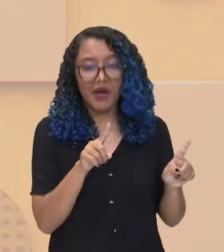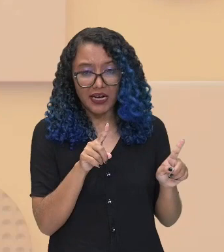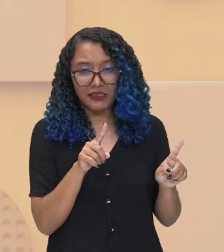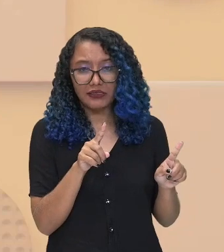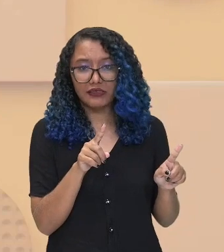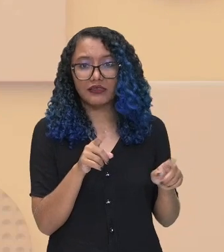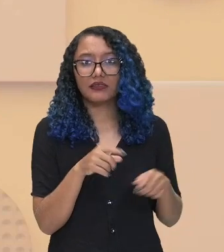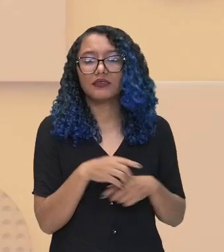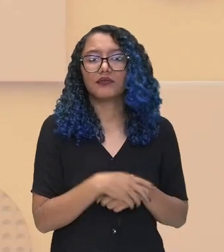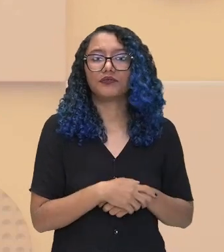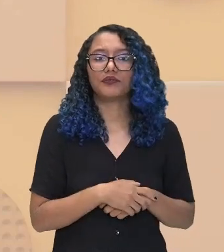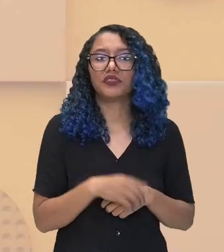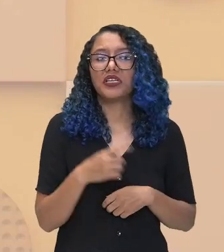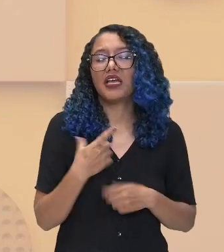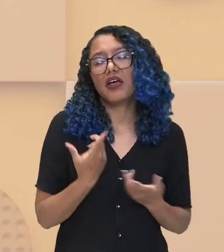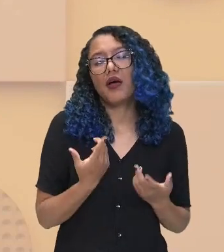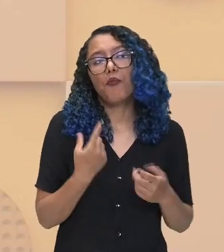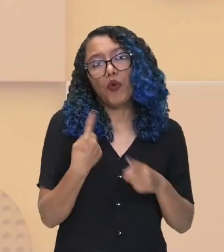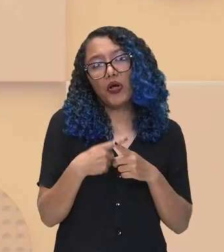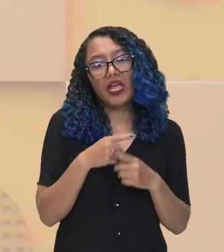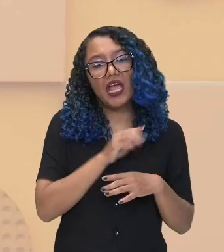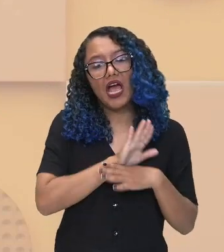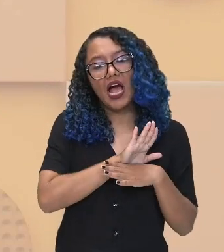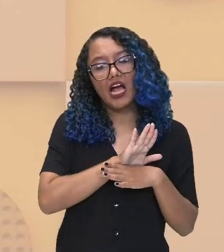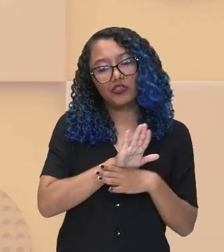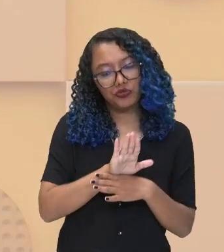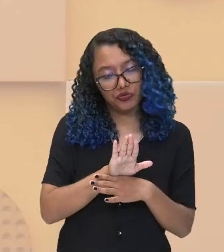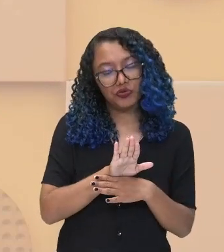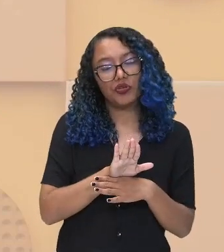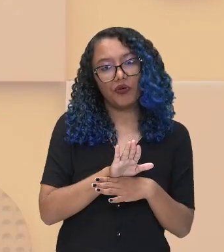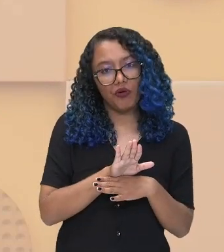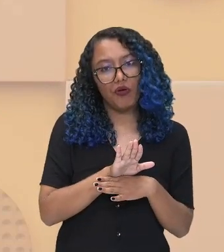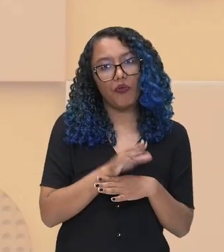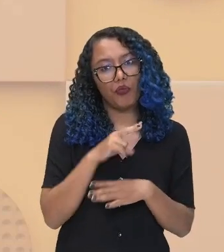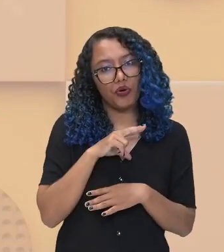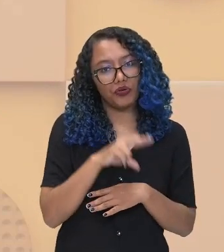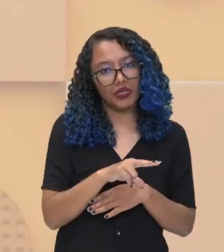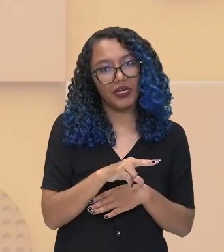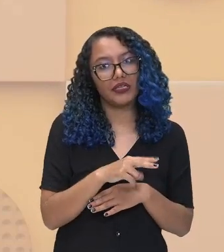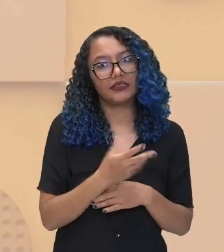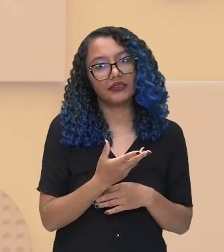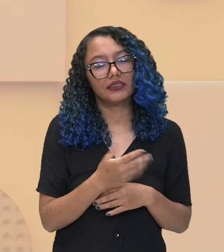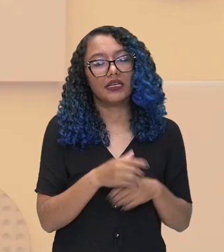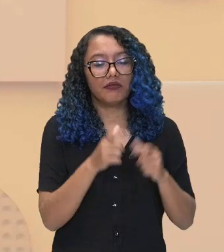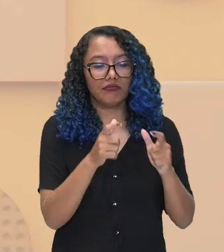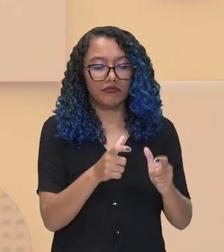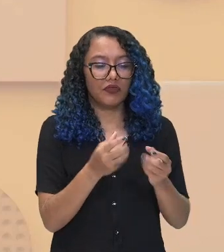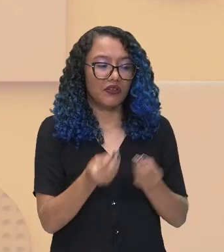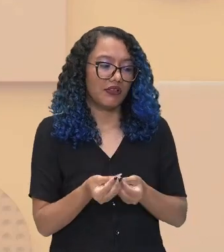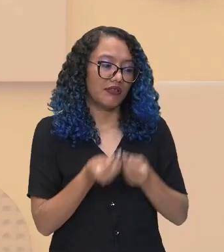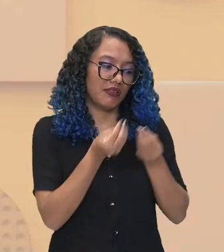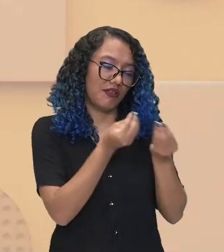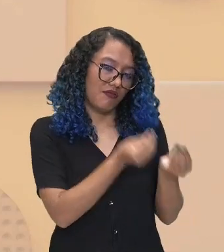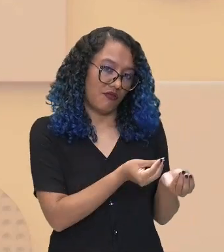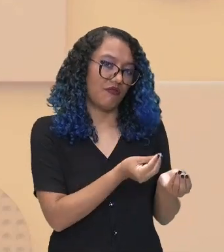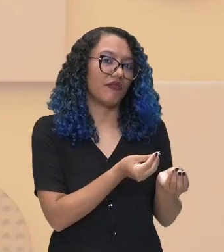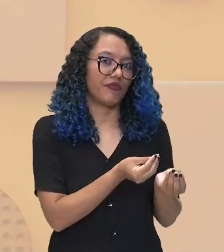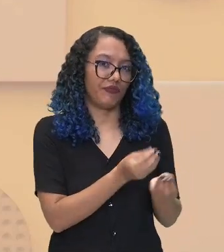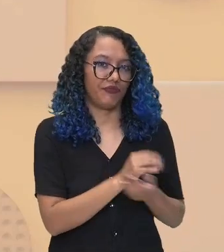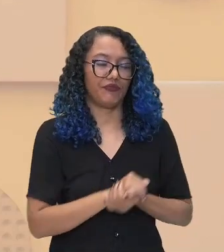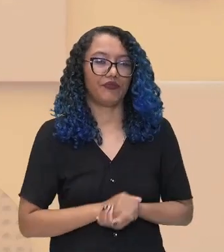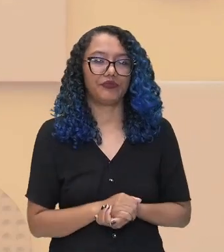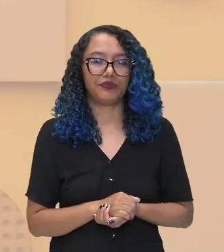conflito, por conta dessa ajuda que eles vão dar aos portugueses, eles vão reconquistar o território que já era deles.